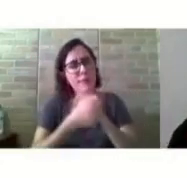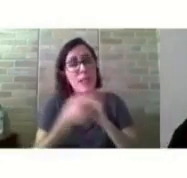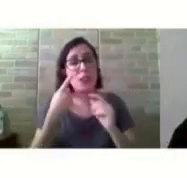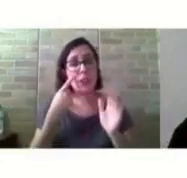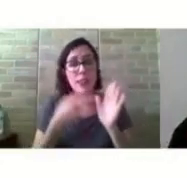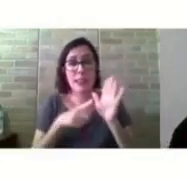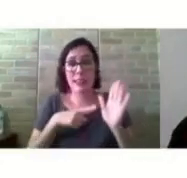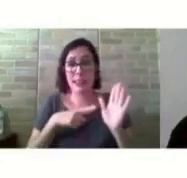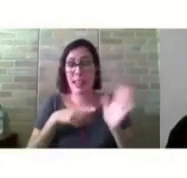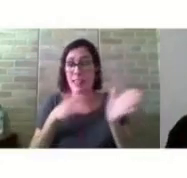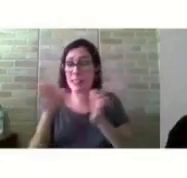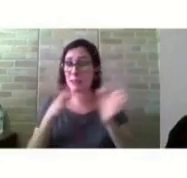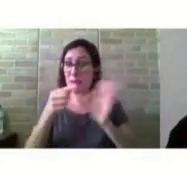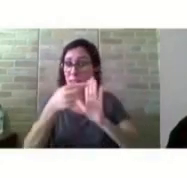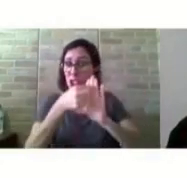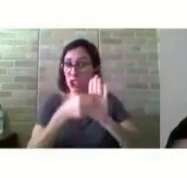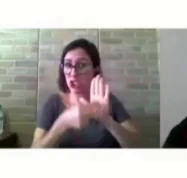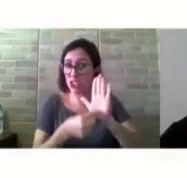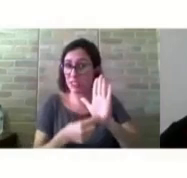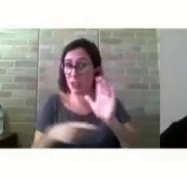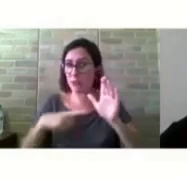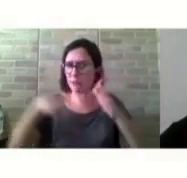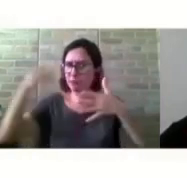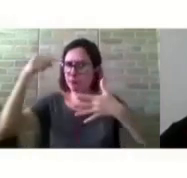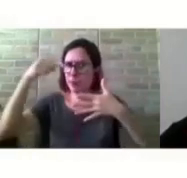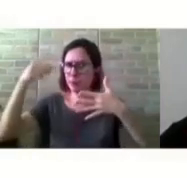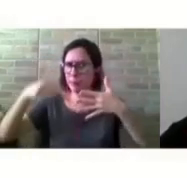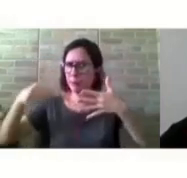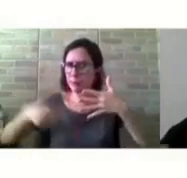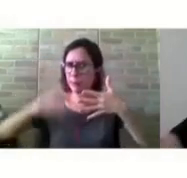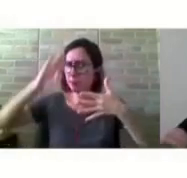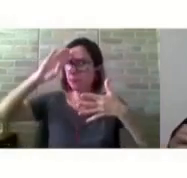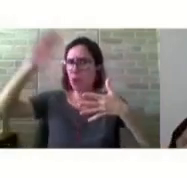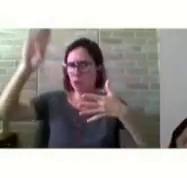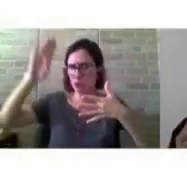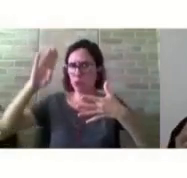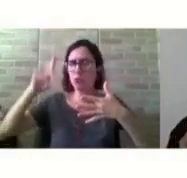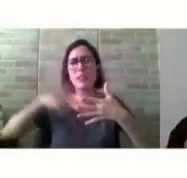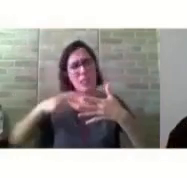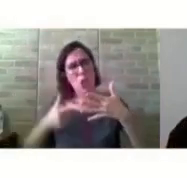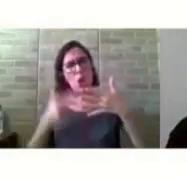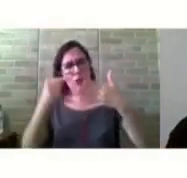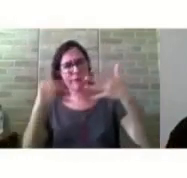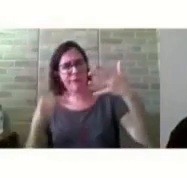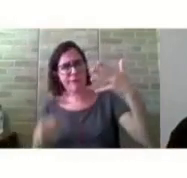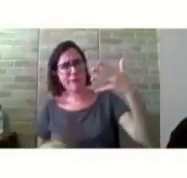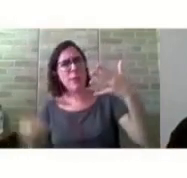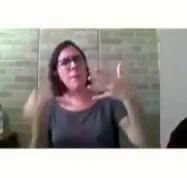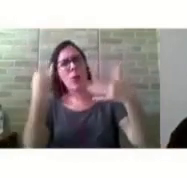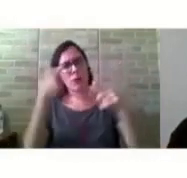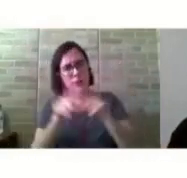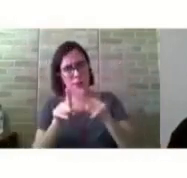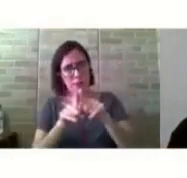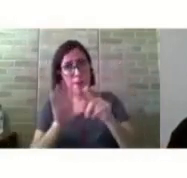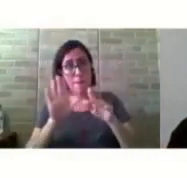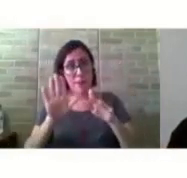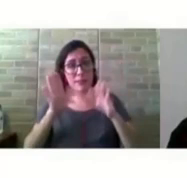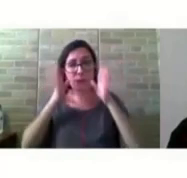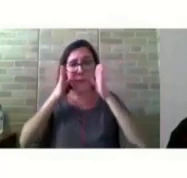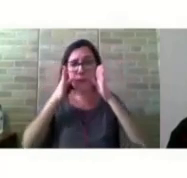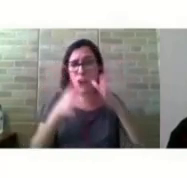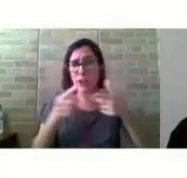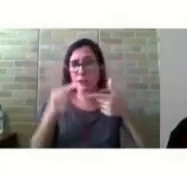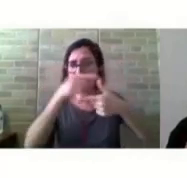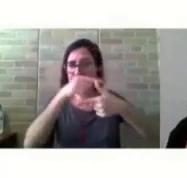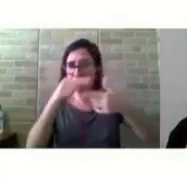em alguns pontos prioritários, não que os outros não sejam relevantes. Então, vamos focar primeiramente nos auxílios para